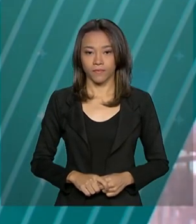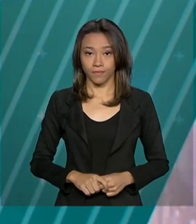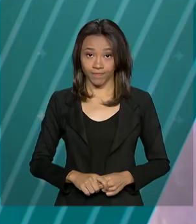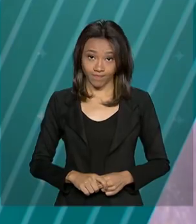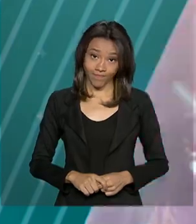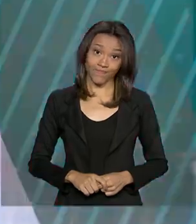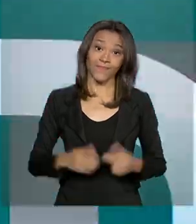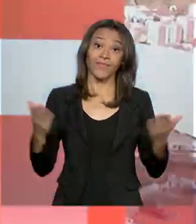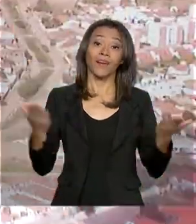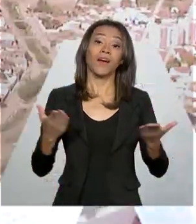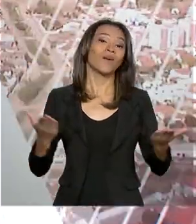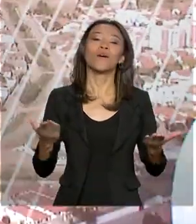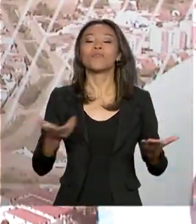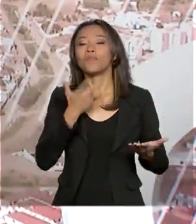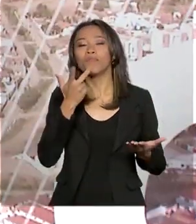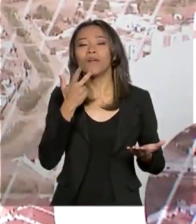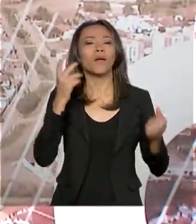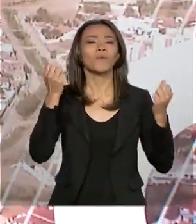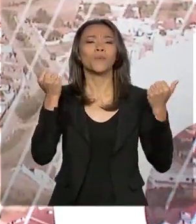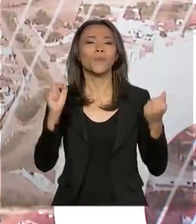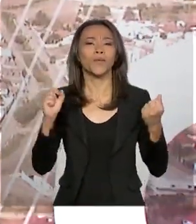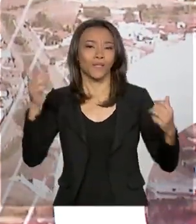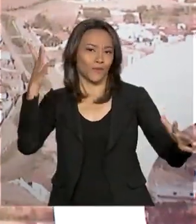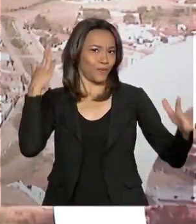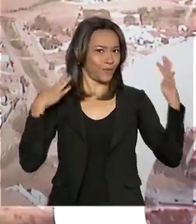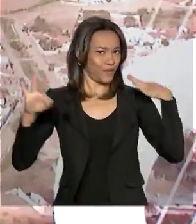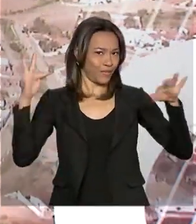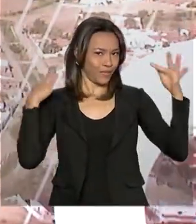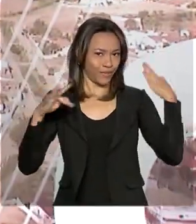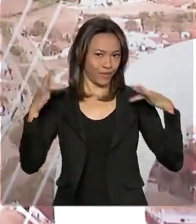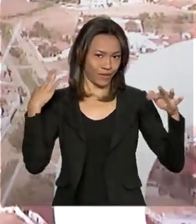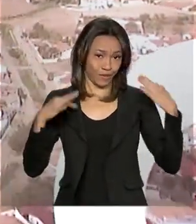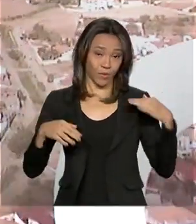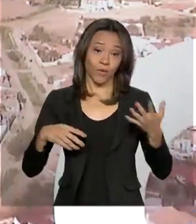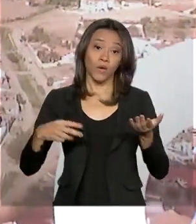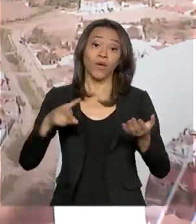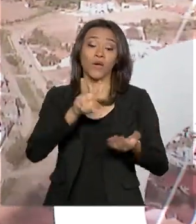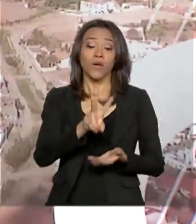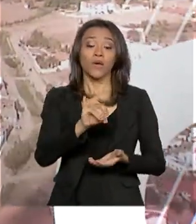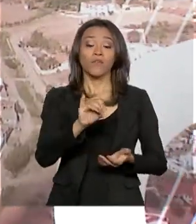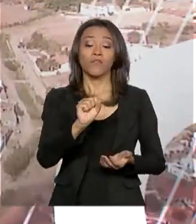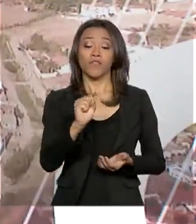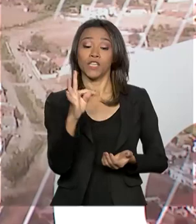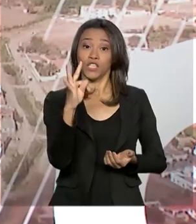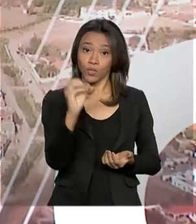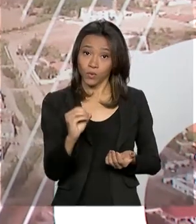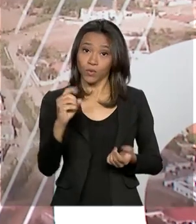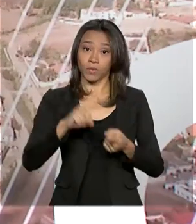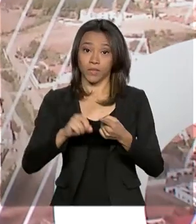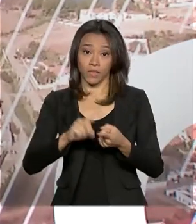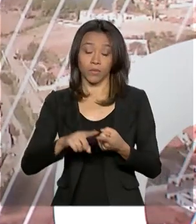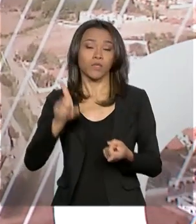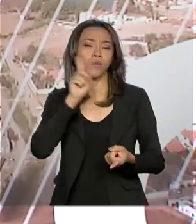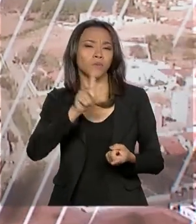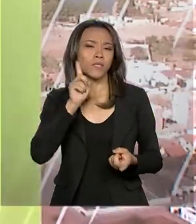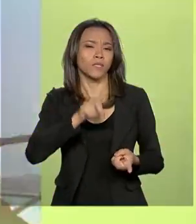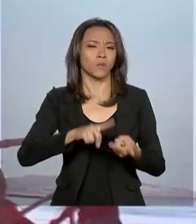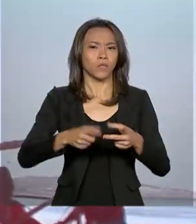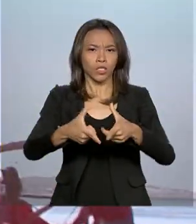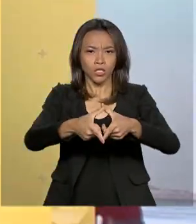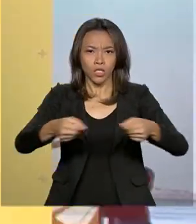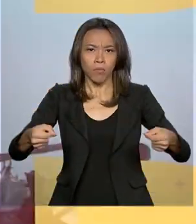Agora vamos falar de turismo. A isenção de vistos para países como Estados Unidos, Japão e